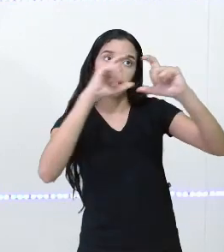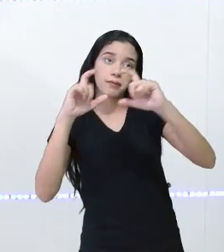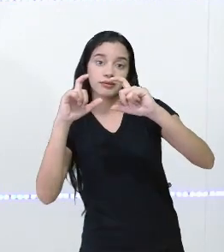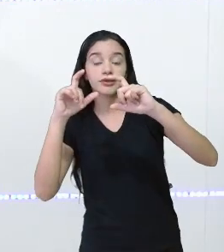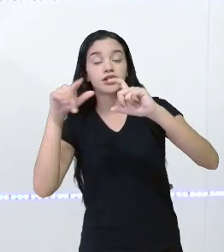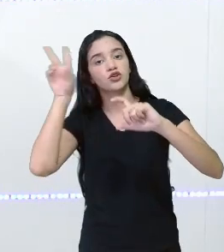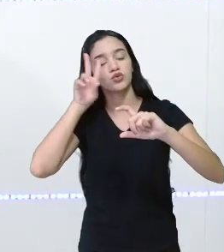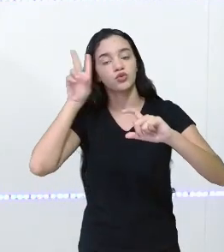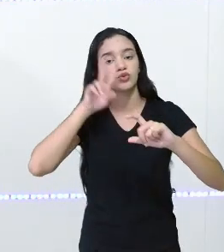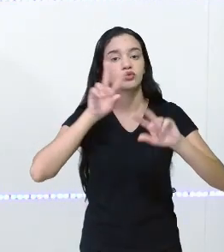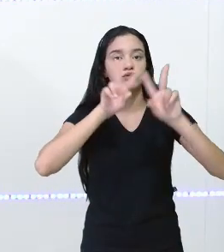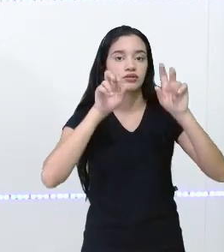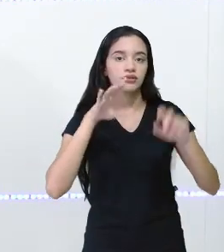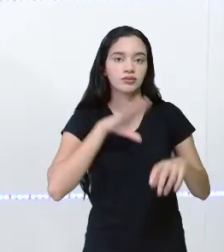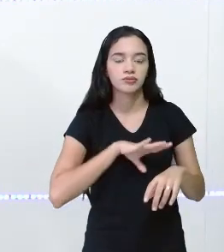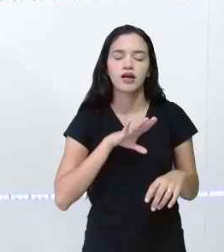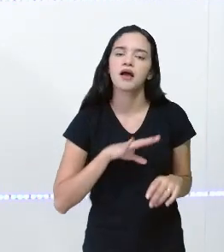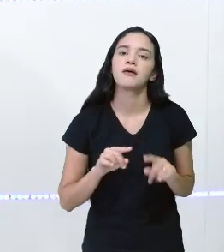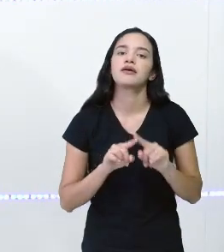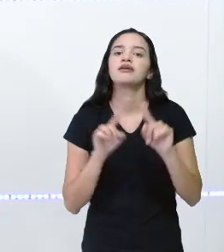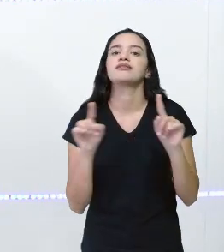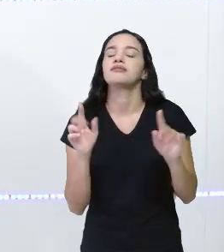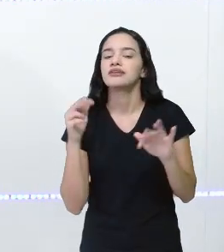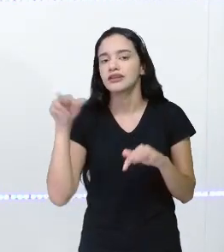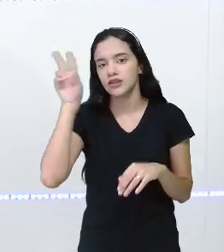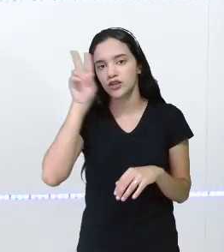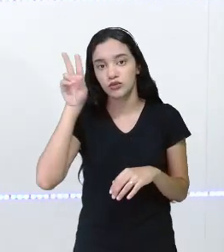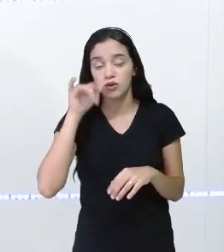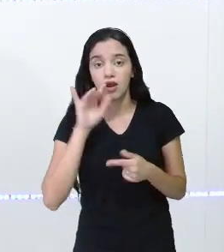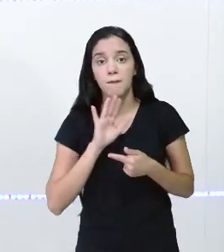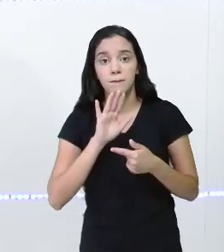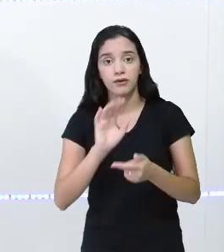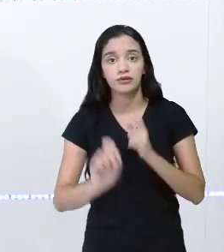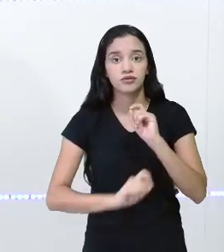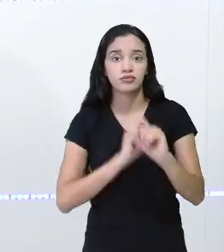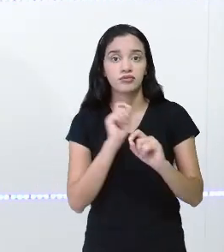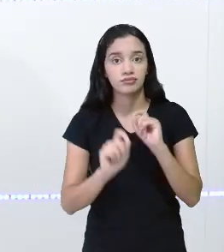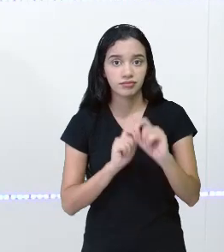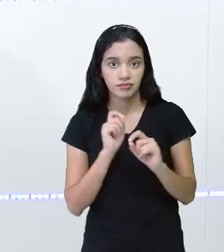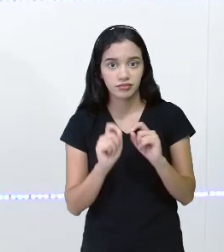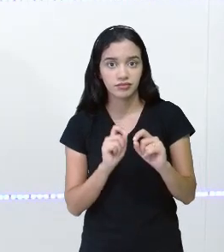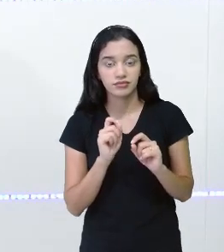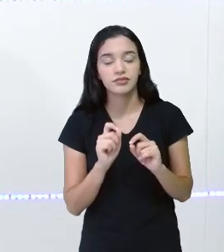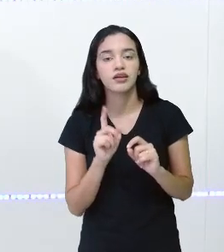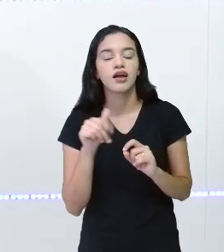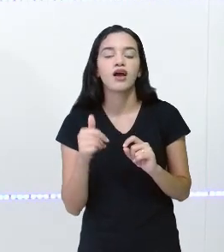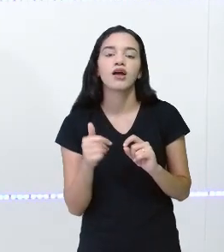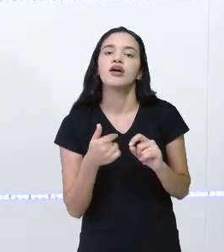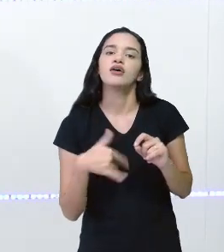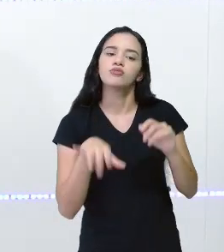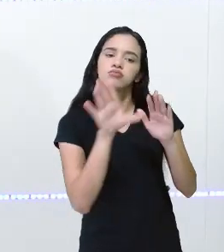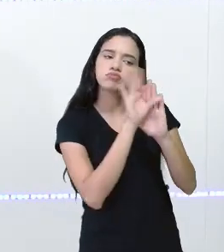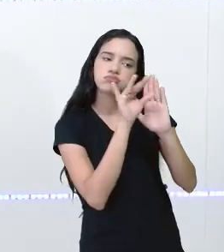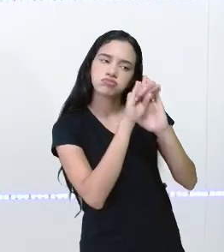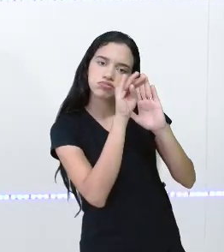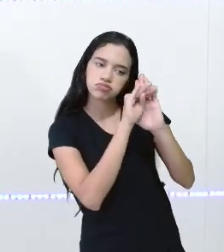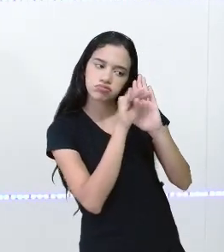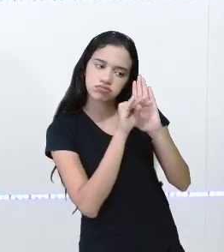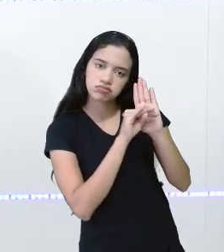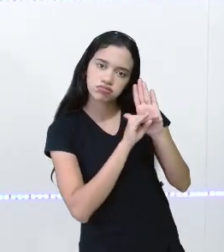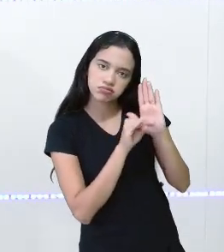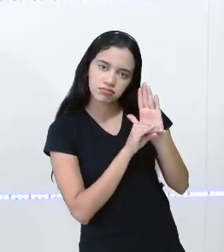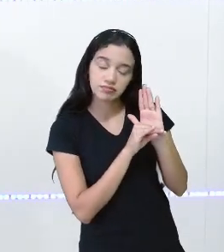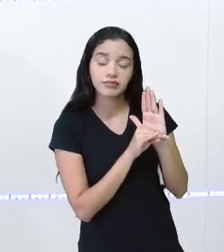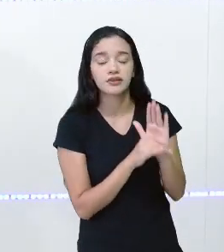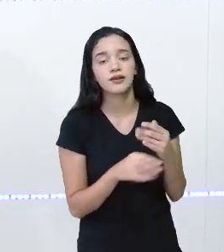assunto da aula de língua portuguesa. Na história em quadrinho, aparecem lá aqueles elementos, o enredo todo em